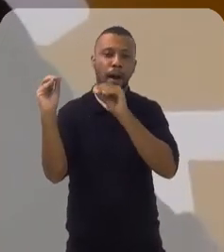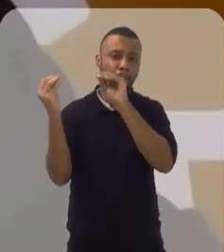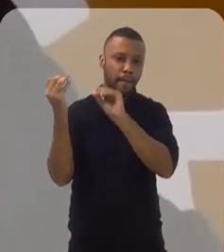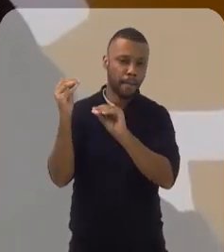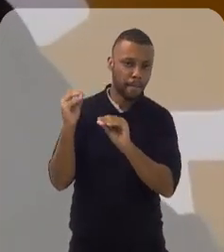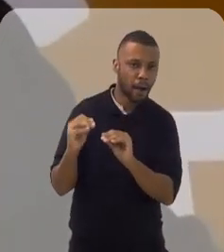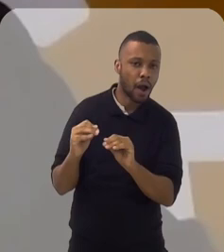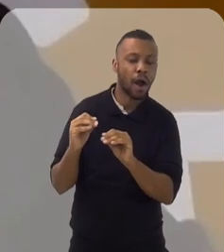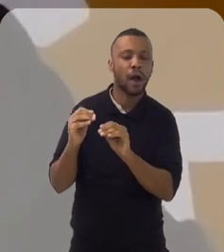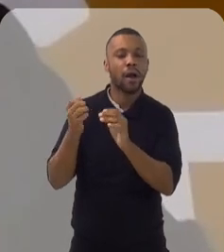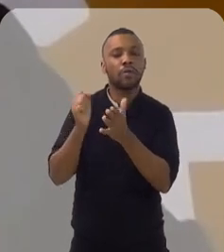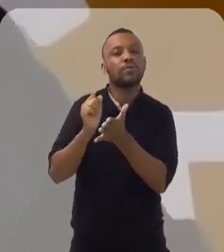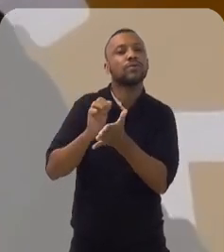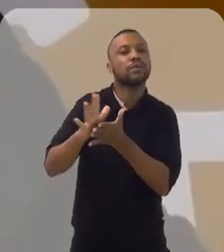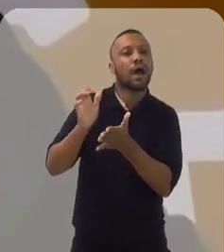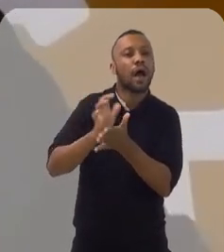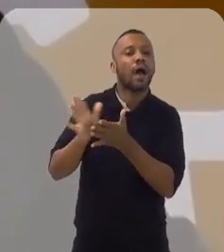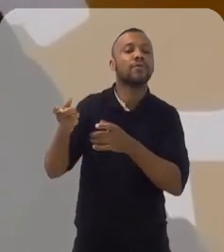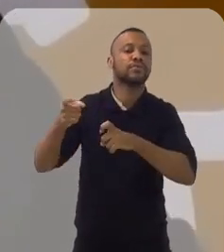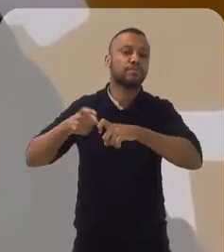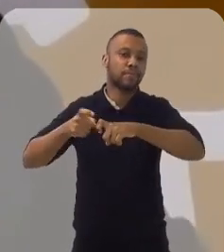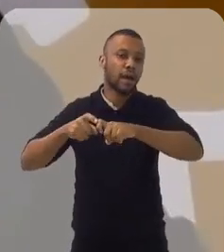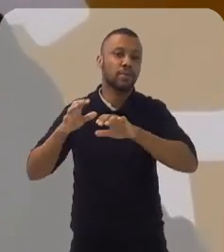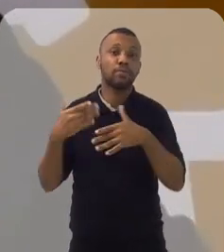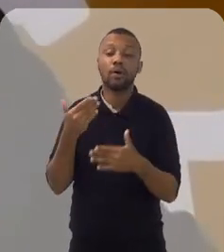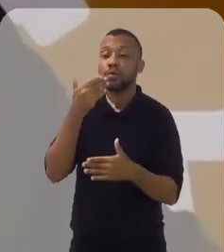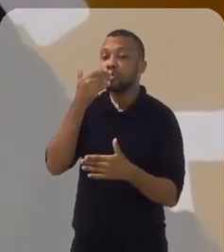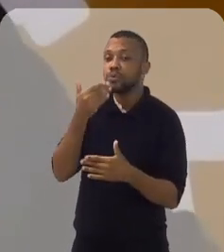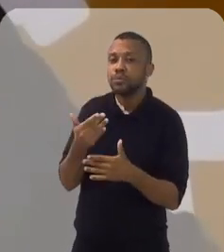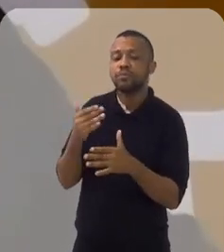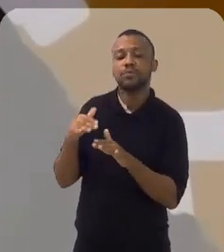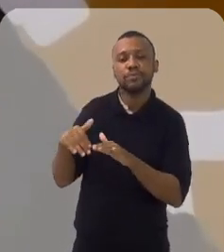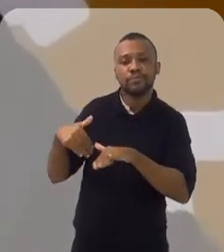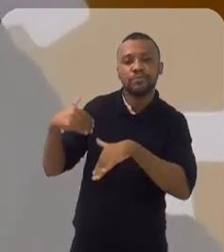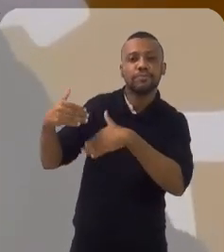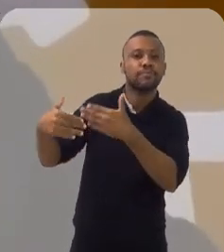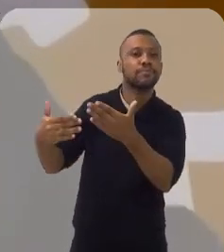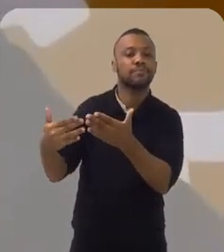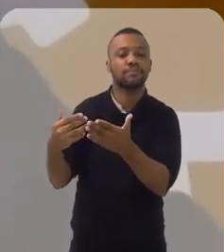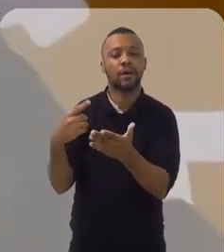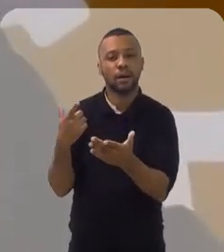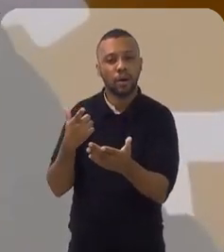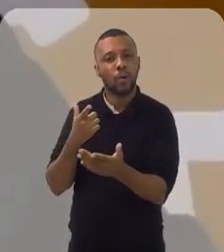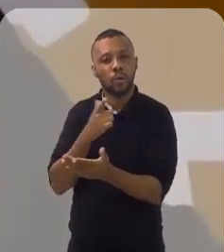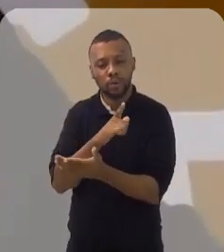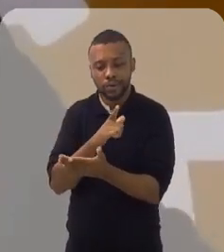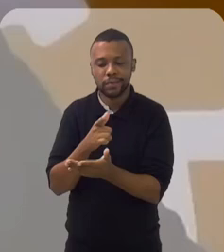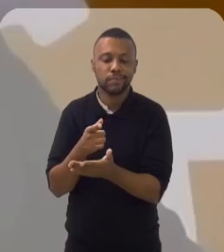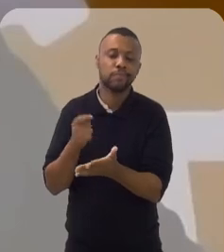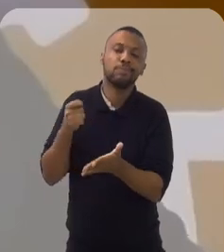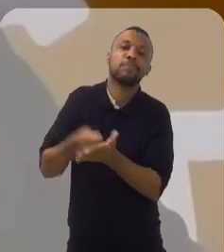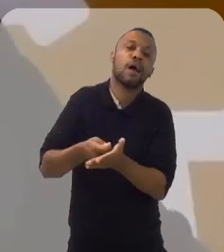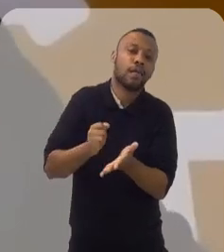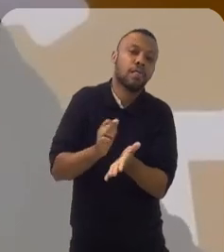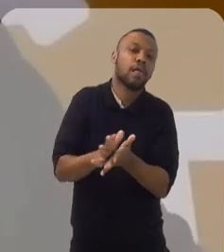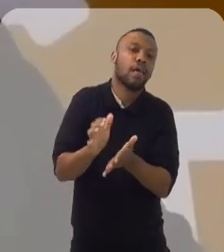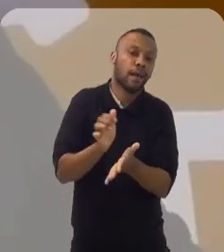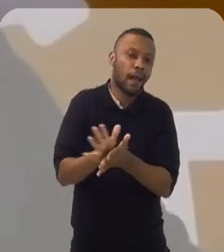médicas que tipo de procedimento foi desenvolvido para que aquela despesa médica fosse